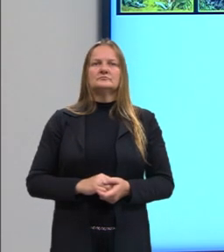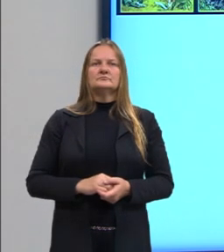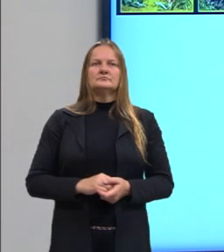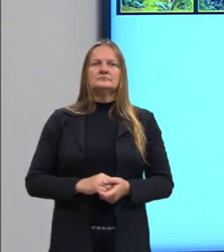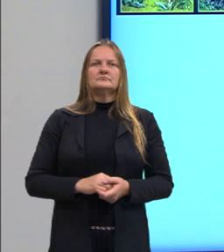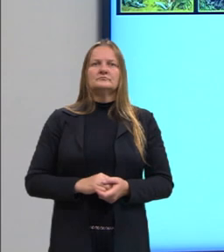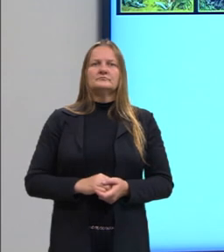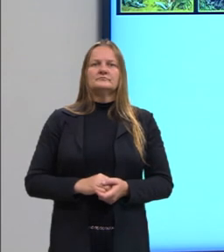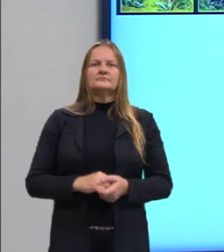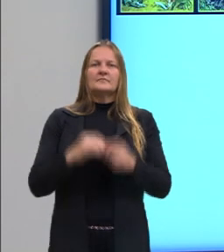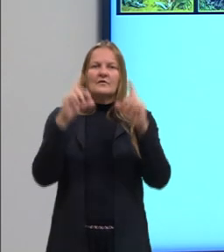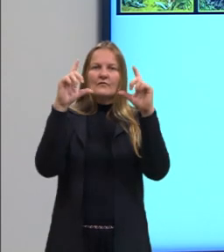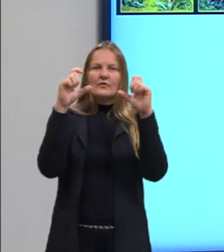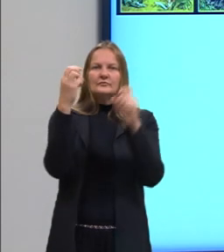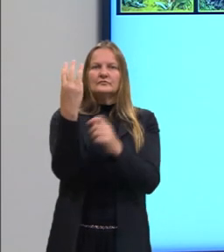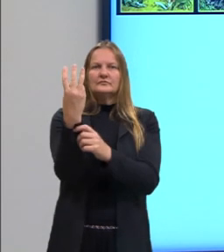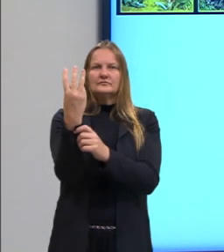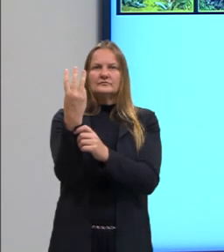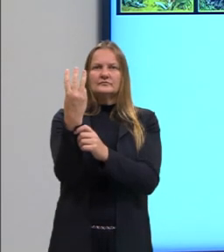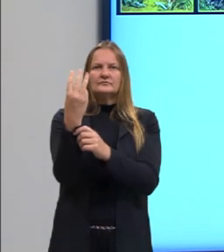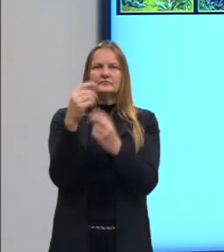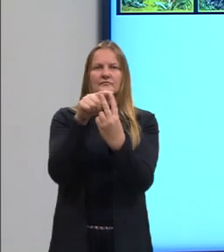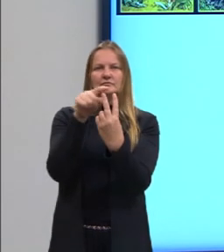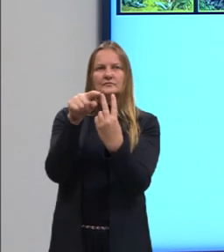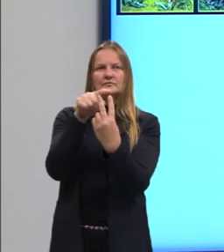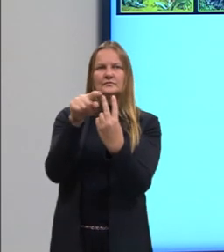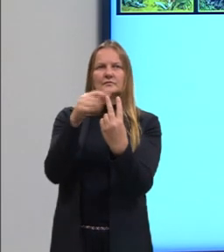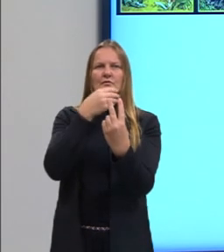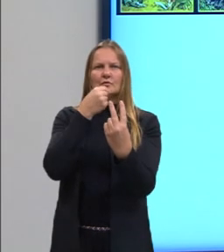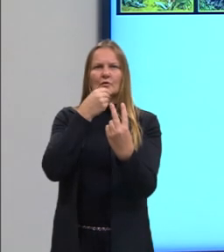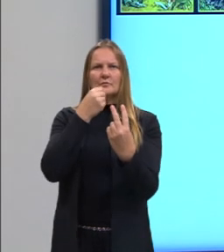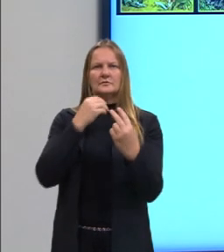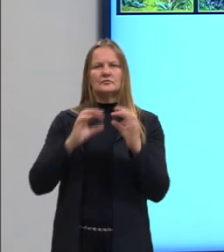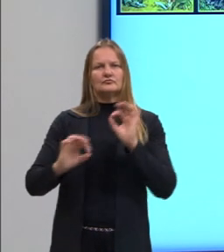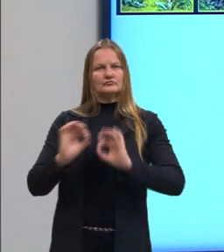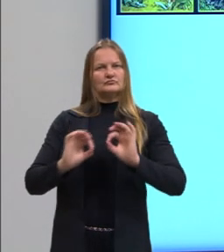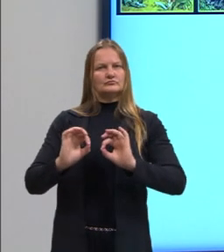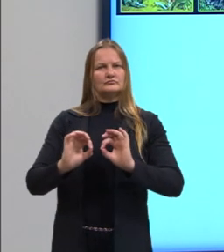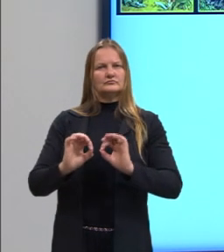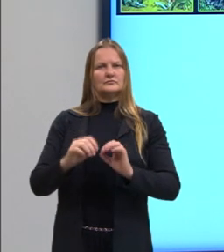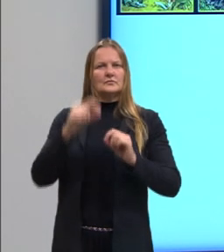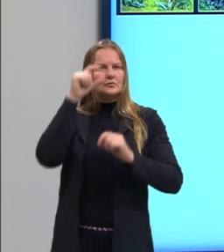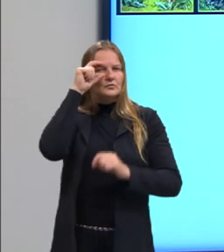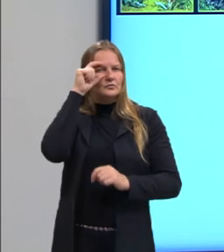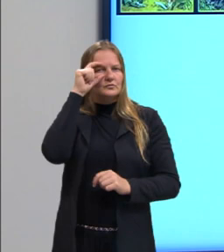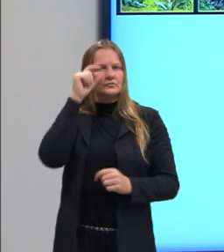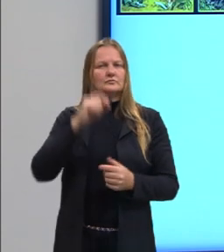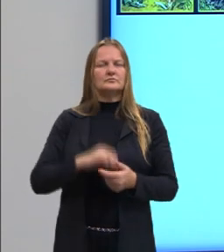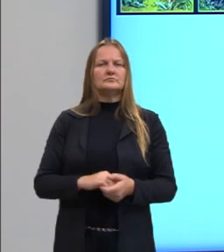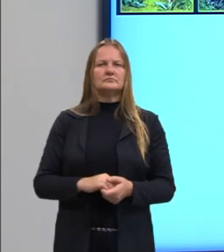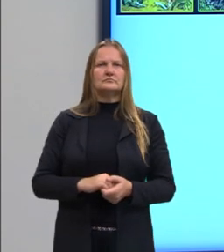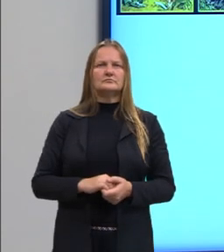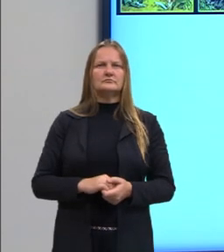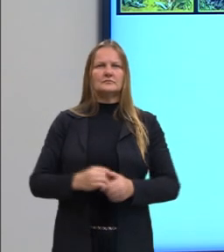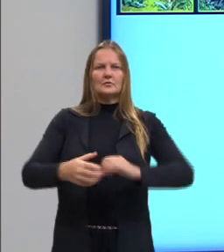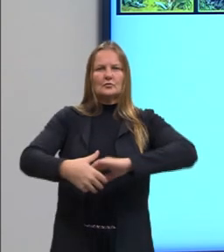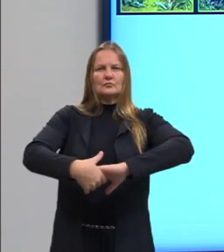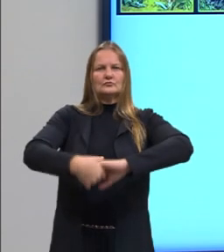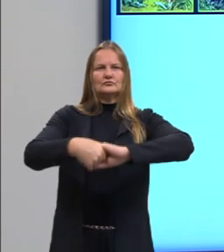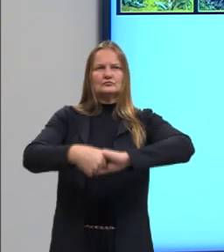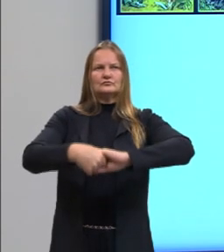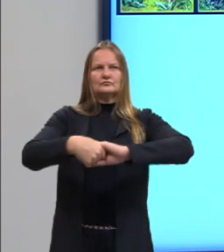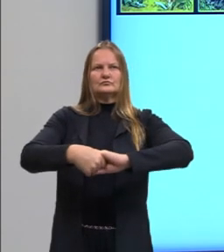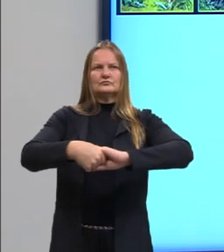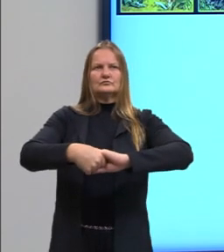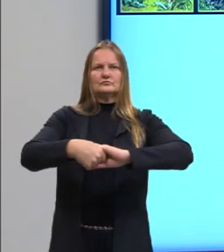figura três. Dois homens, já com vestimentas modernas, usando óculos, e, então, apertando suas mãos no